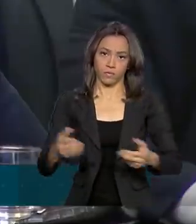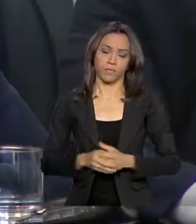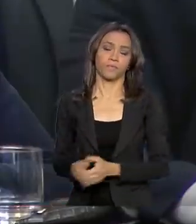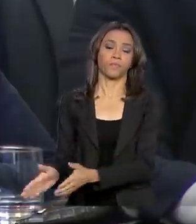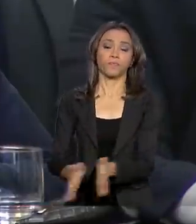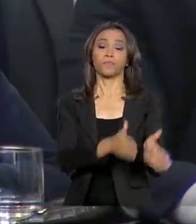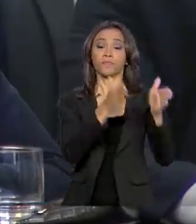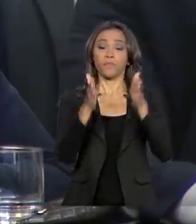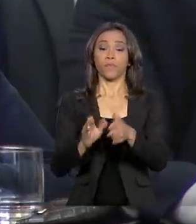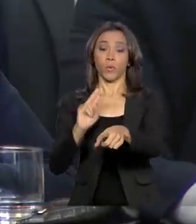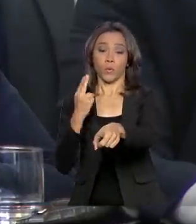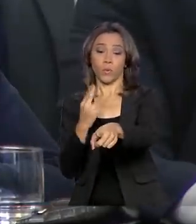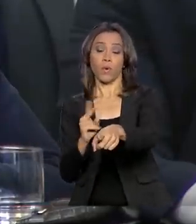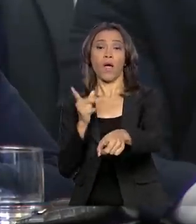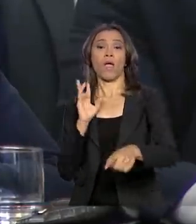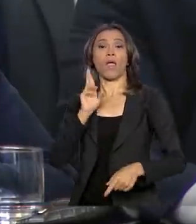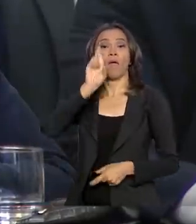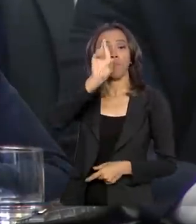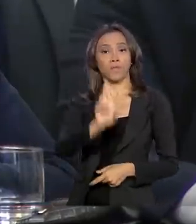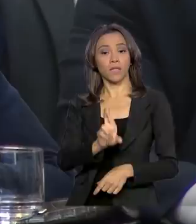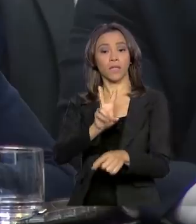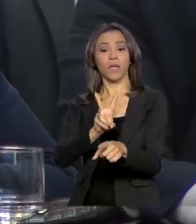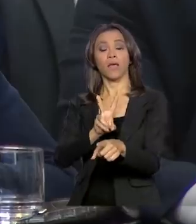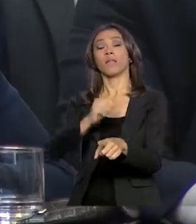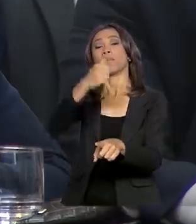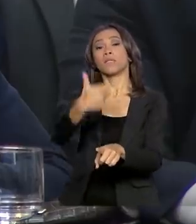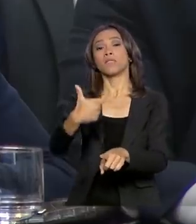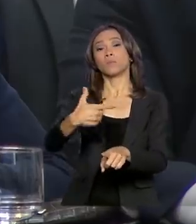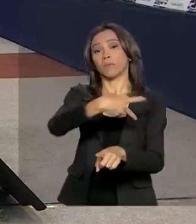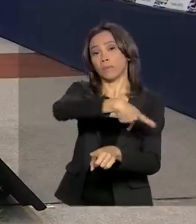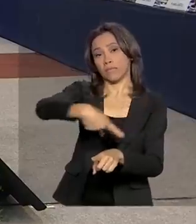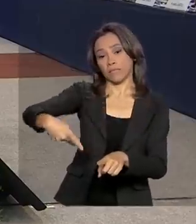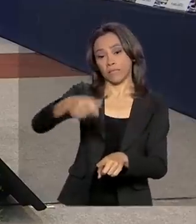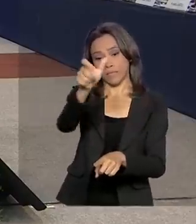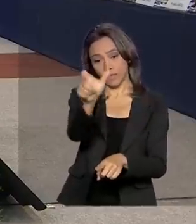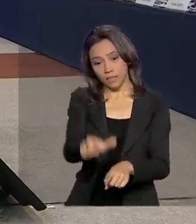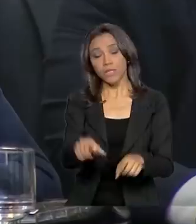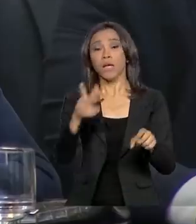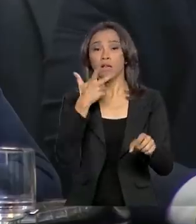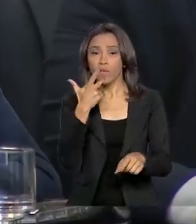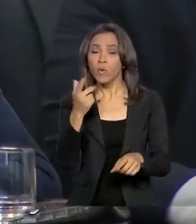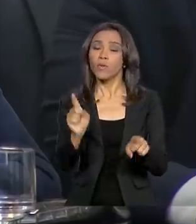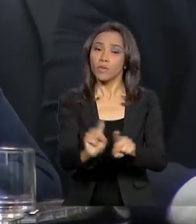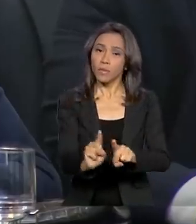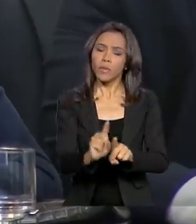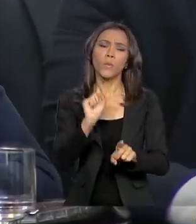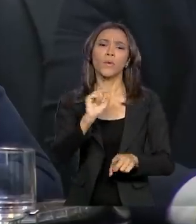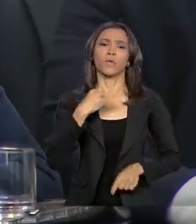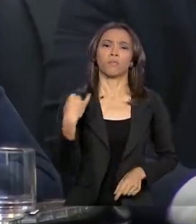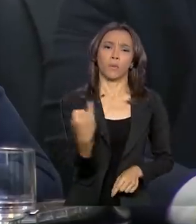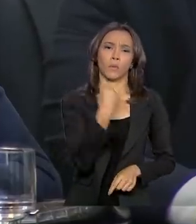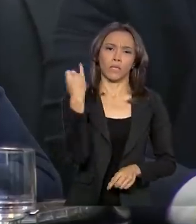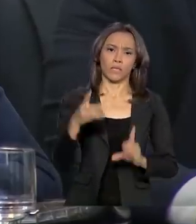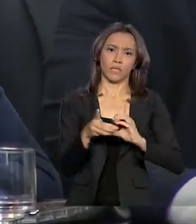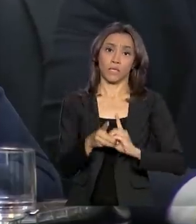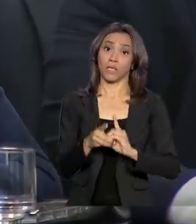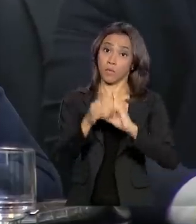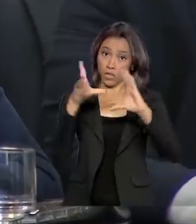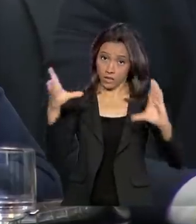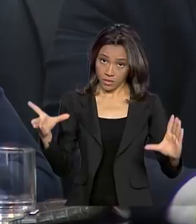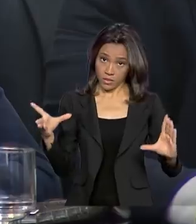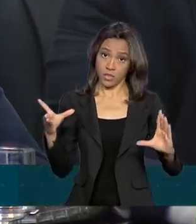O Uruguai foi representado pela vice-presidente Lucia Topolansky, que também reforçou a importância da democracia.